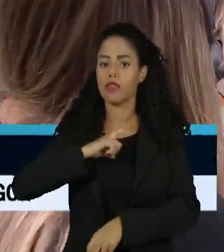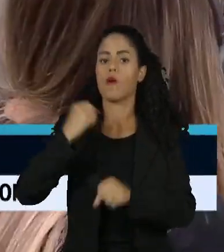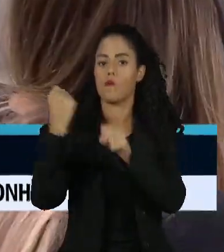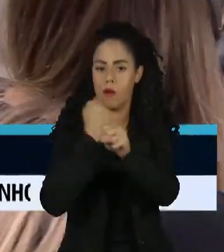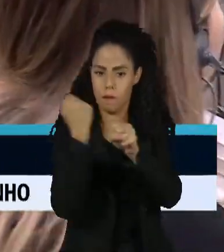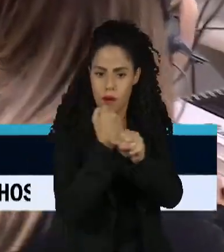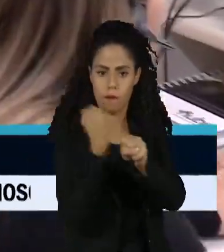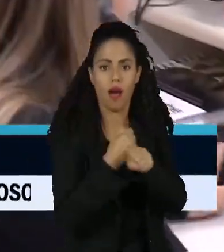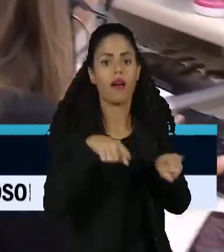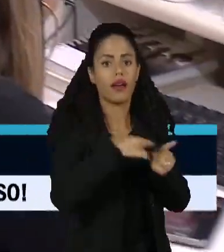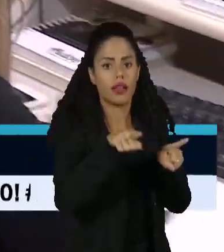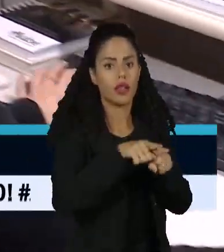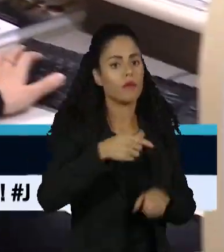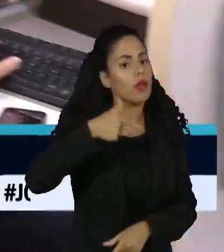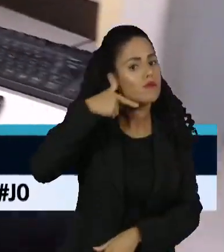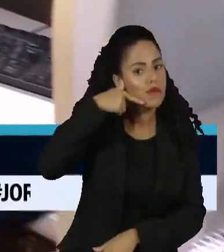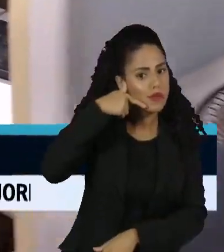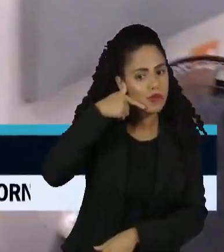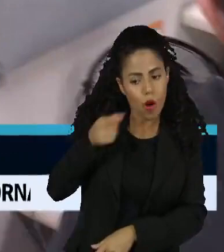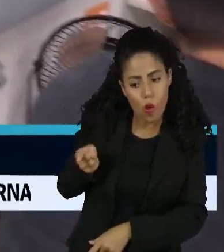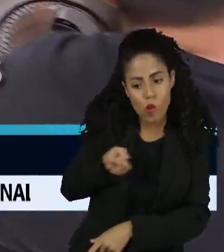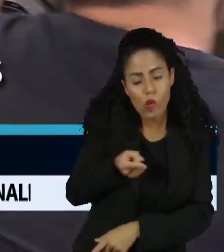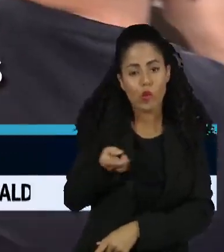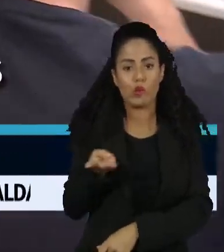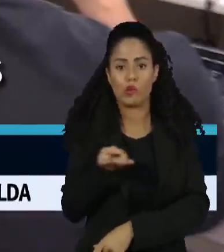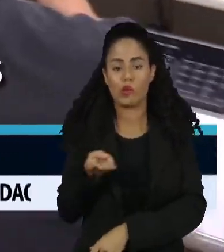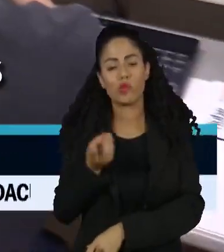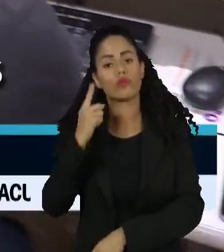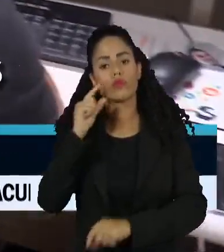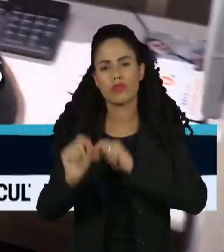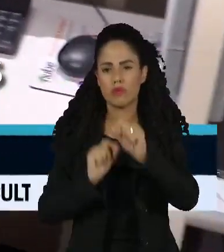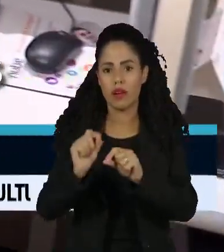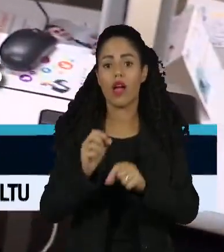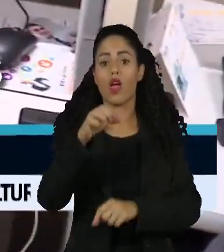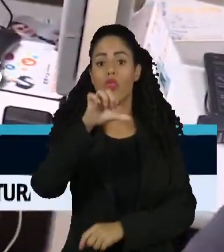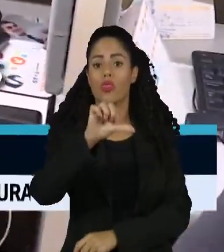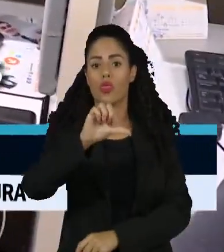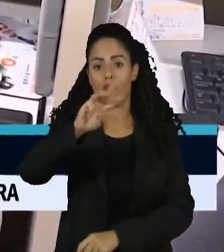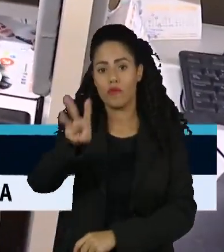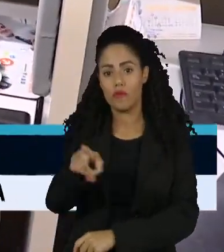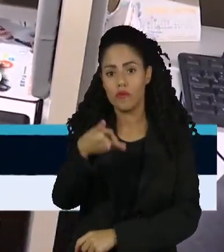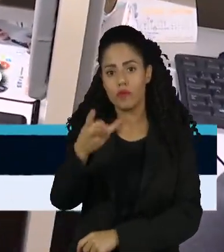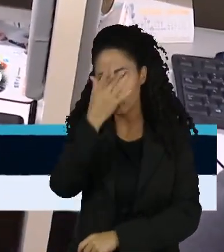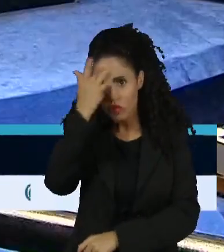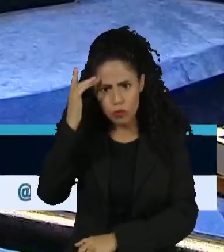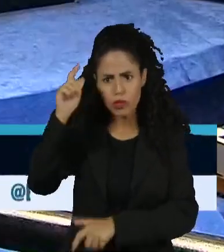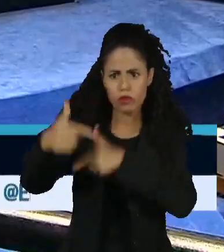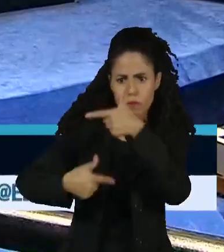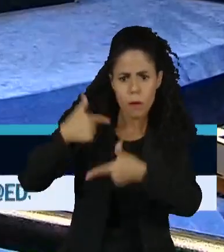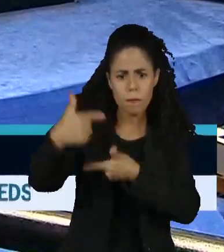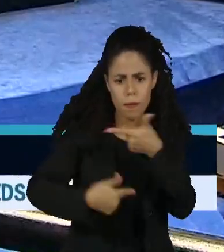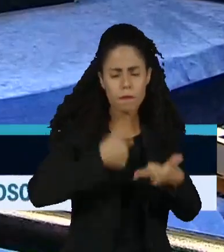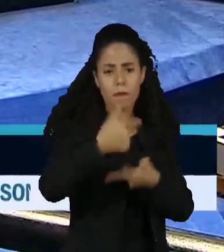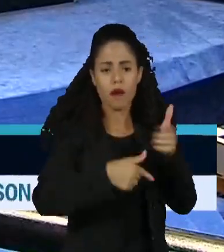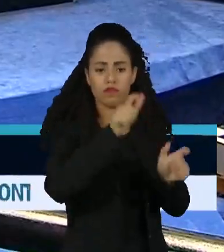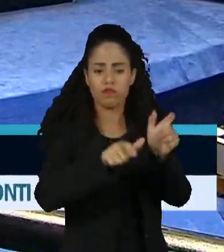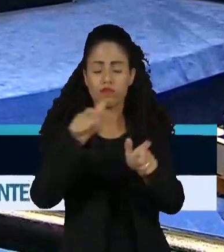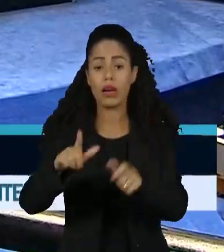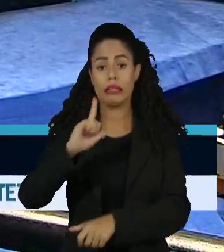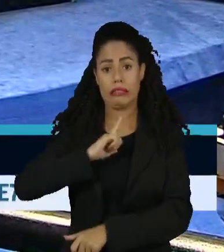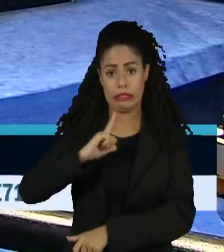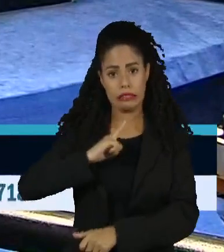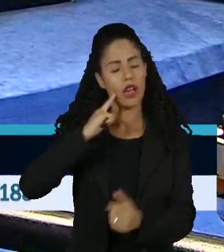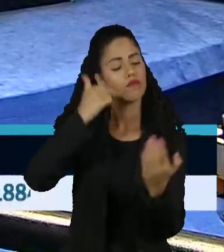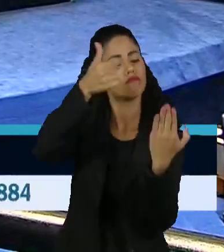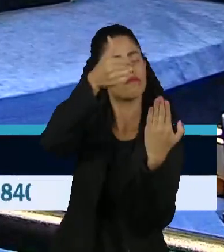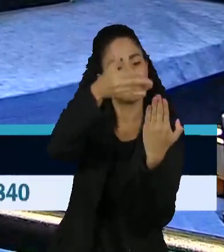civil e call center. Juntos, empregam cerca de 9 milhões de trabalhadores. O relator decidiu